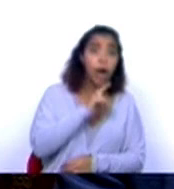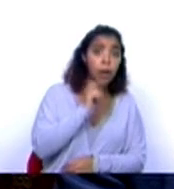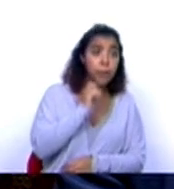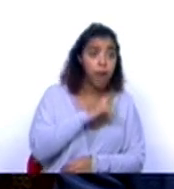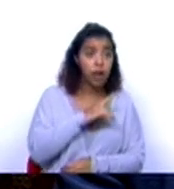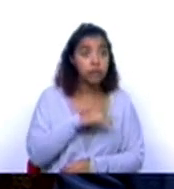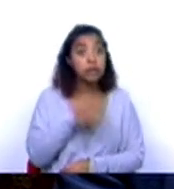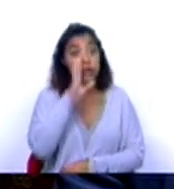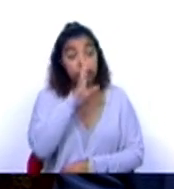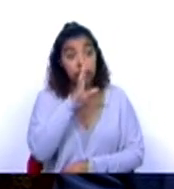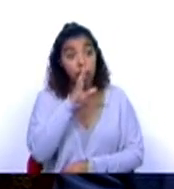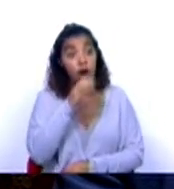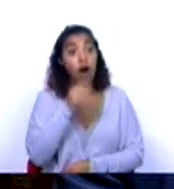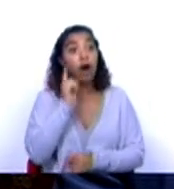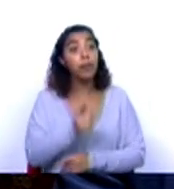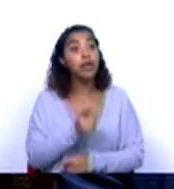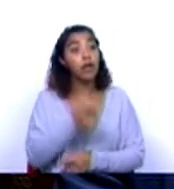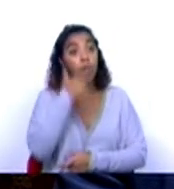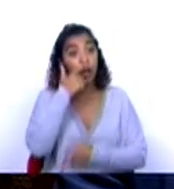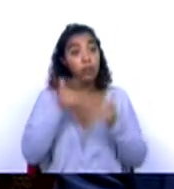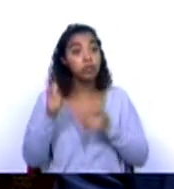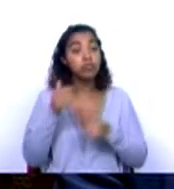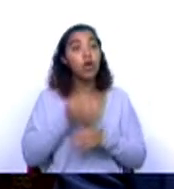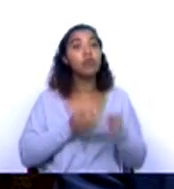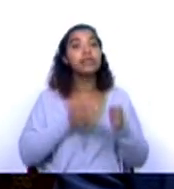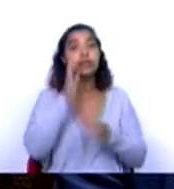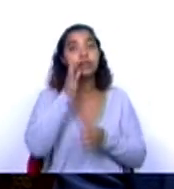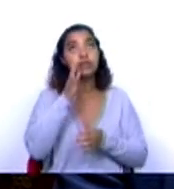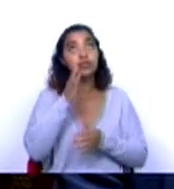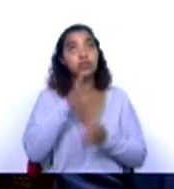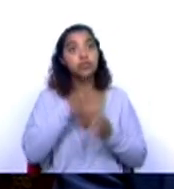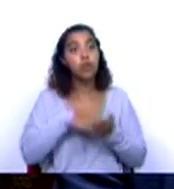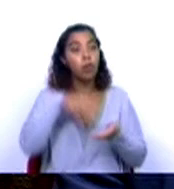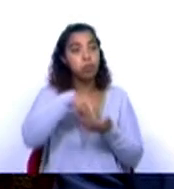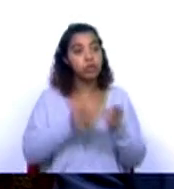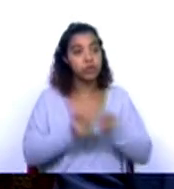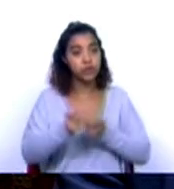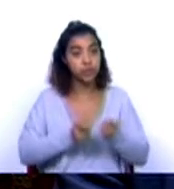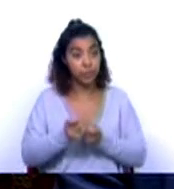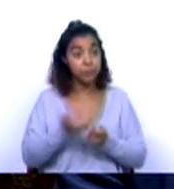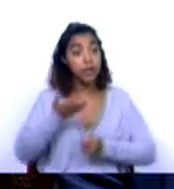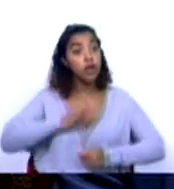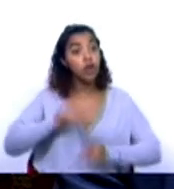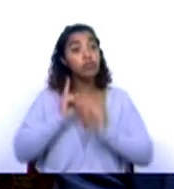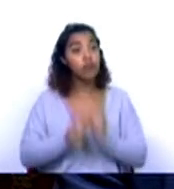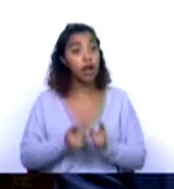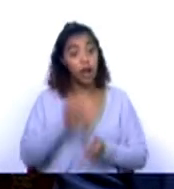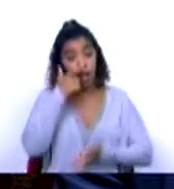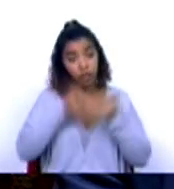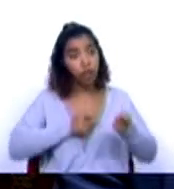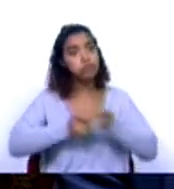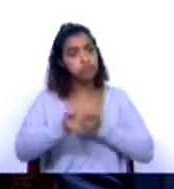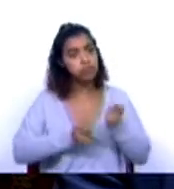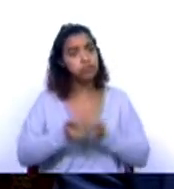apenas obrigatória para aqueles que exercem cargos de gestão. Disseram-nos que queriam que começássemos por aqueles que têm cargos de